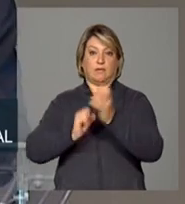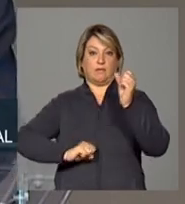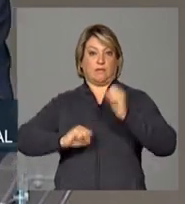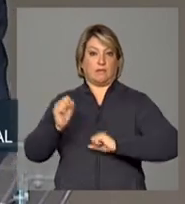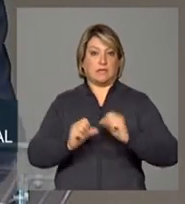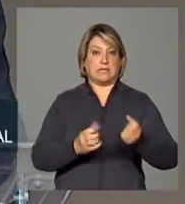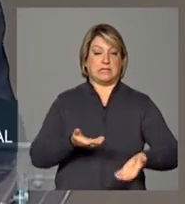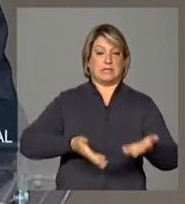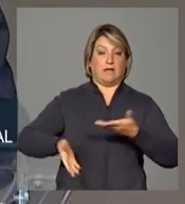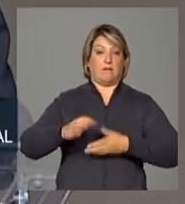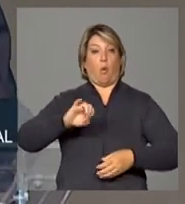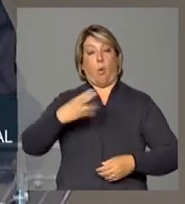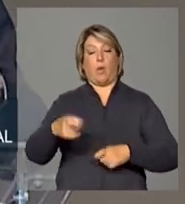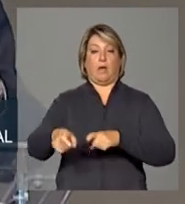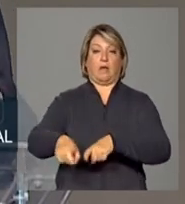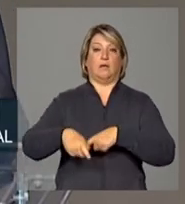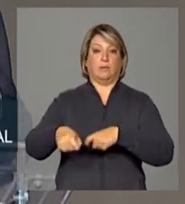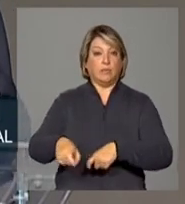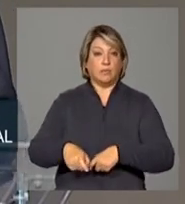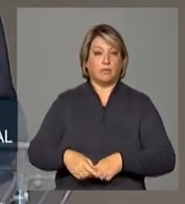serviços ou agricultura